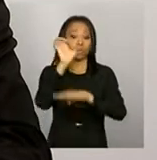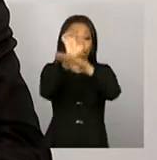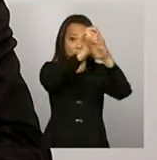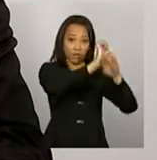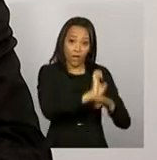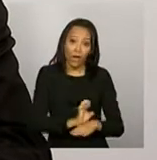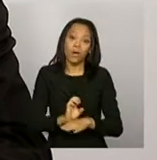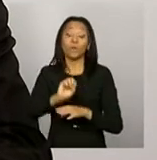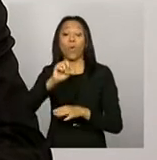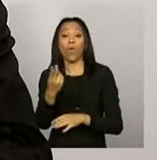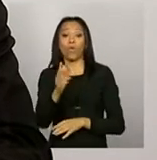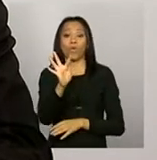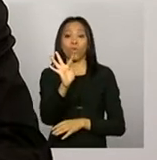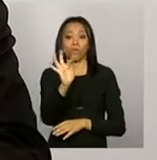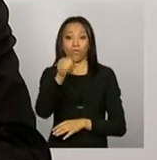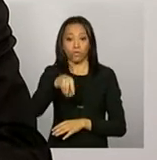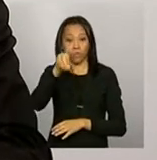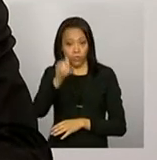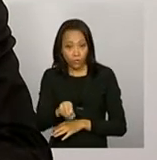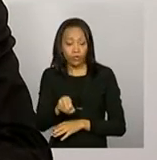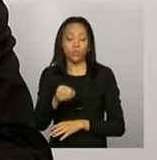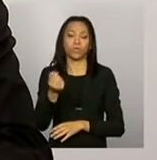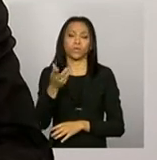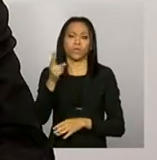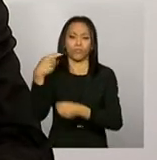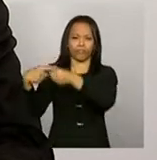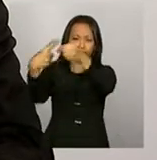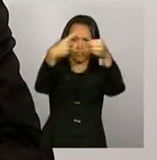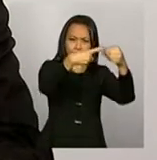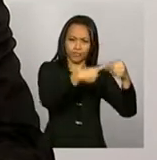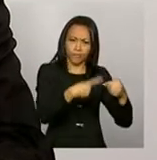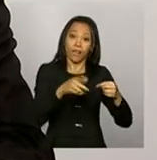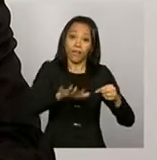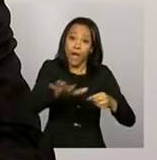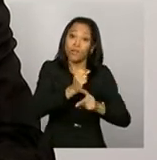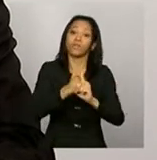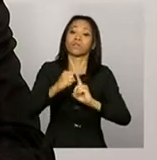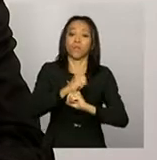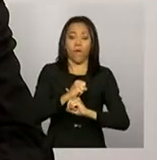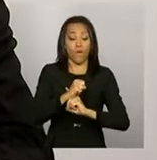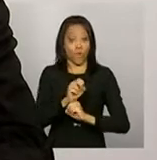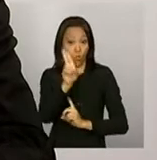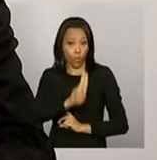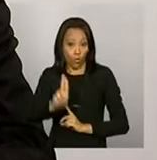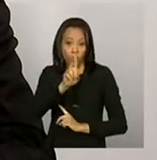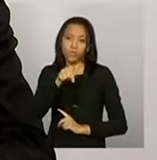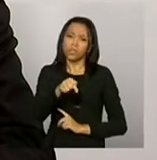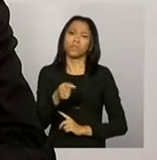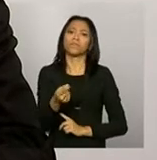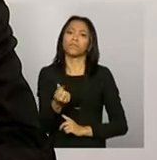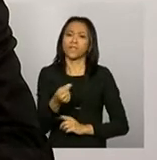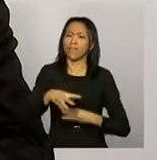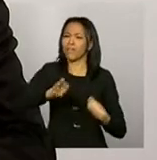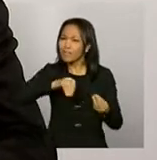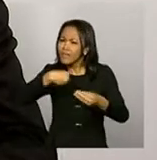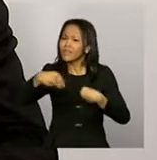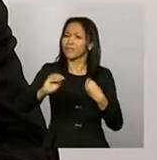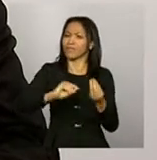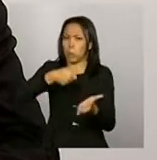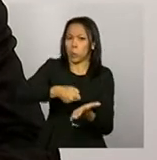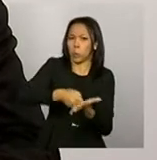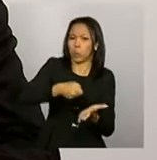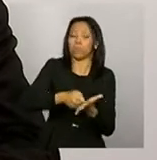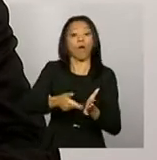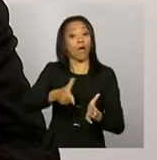para os fundos municipais de assistência social. É importante destacar que o uso desses recursos é extremamente flexível. Eles dependem de um